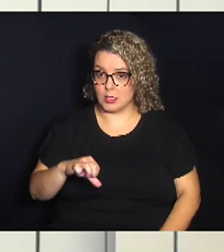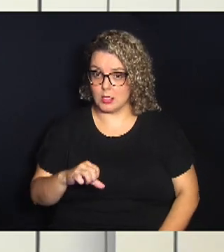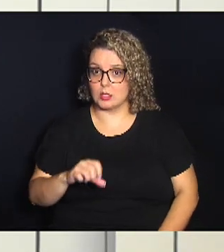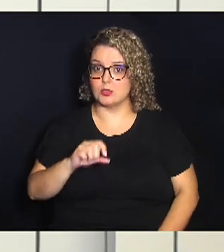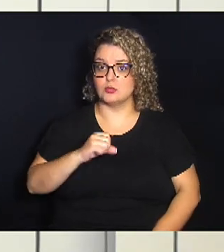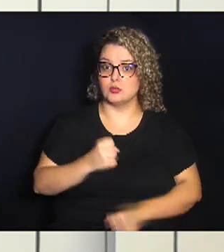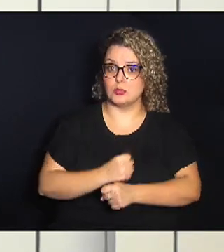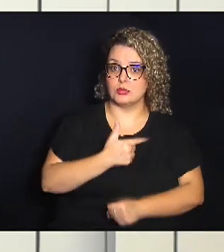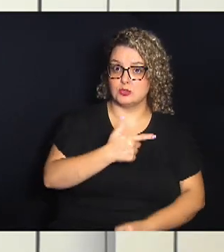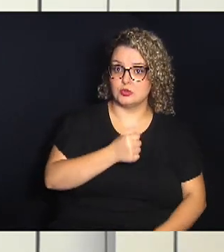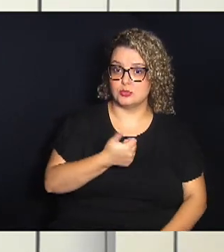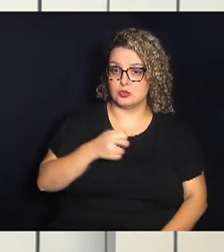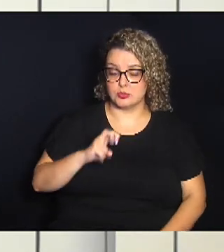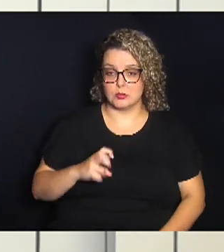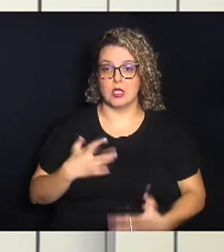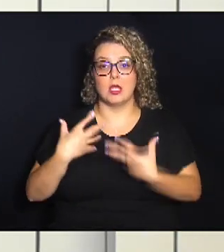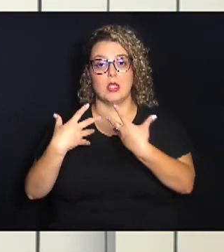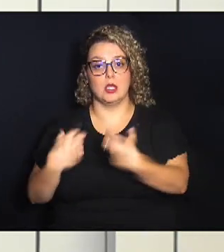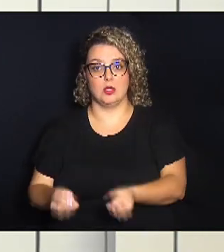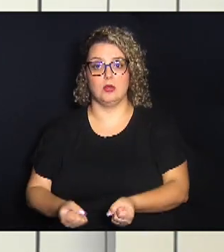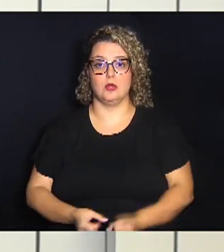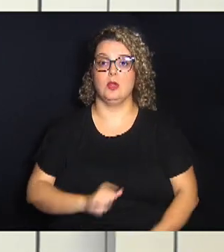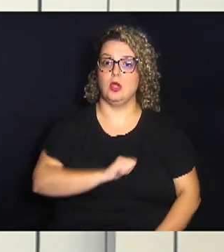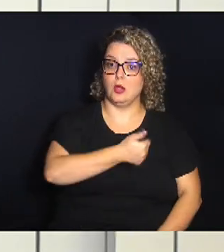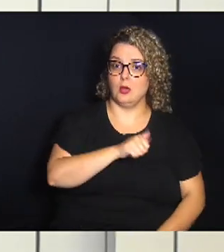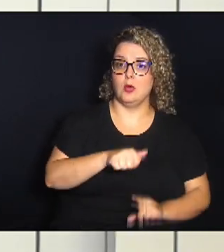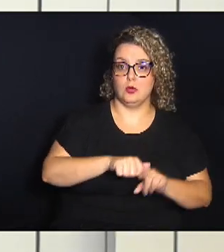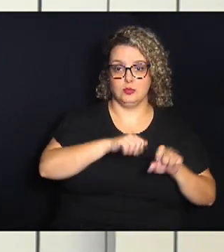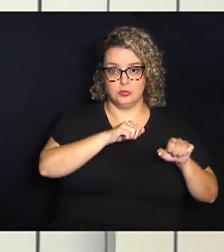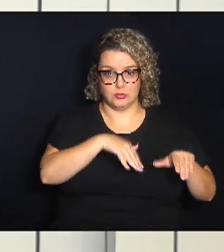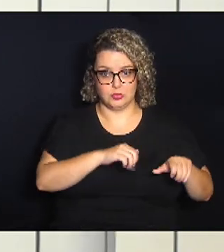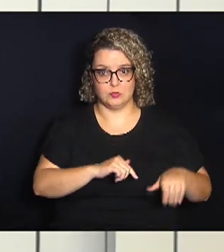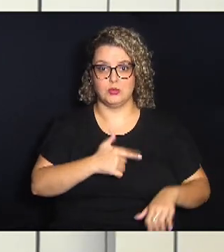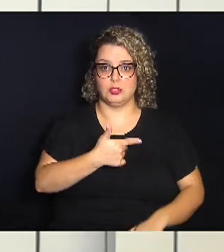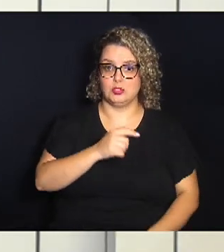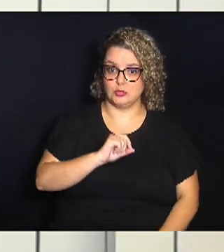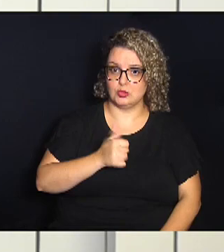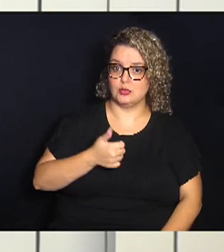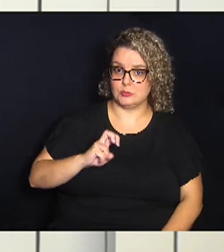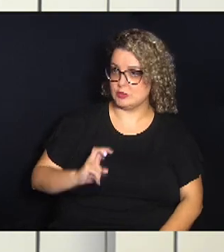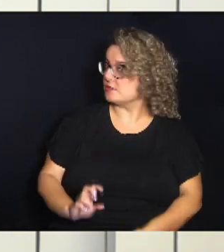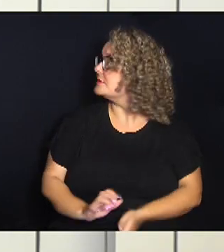e sancionadas em 11 de setembro de 2015.